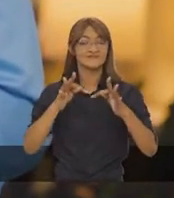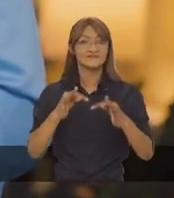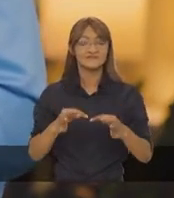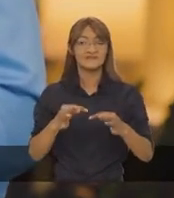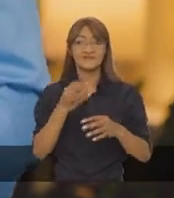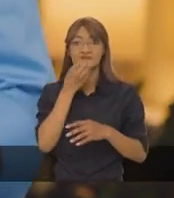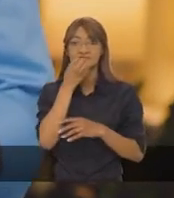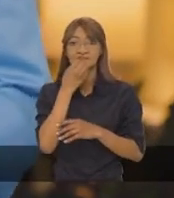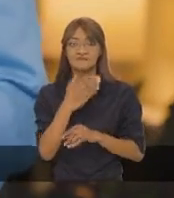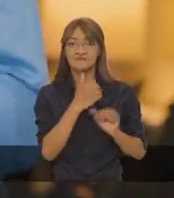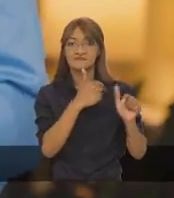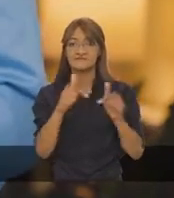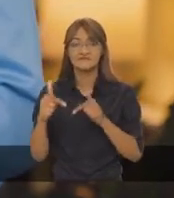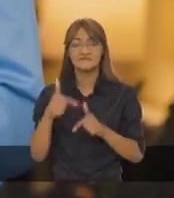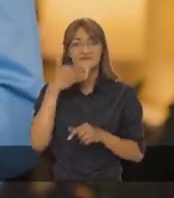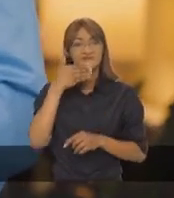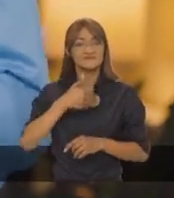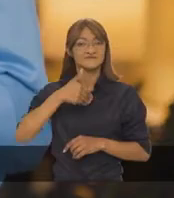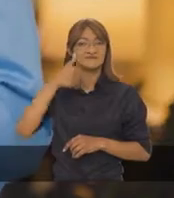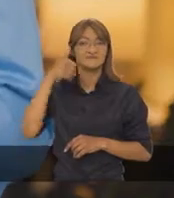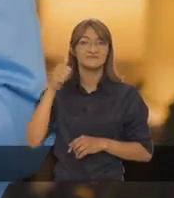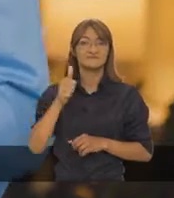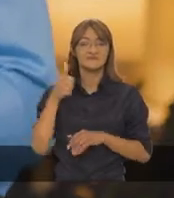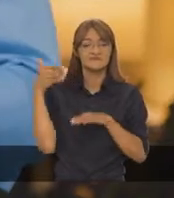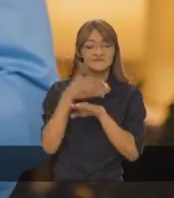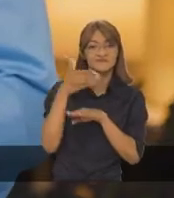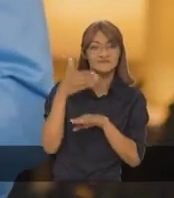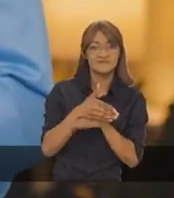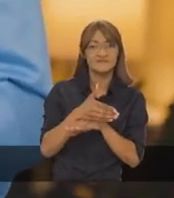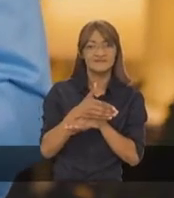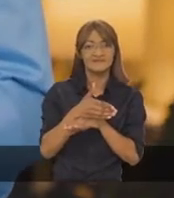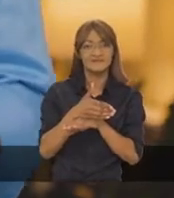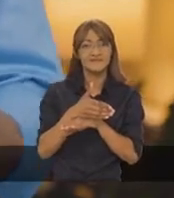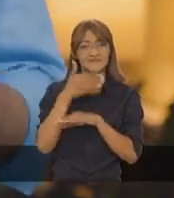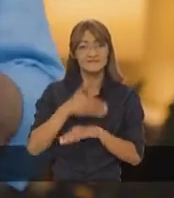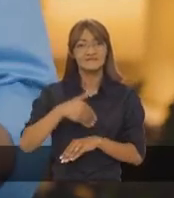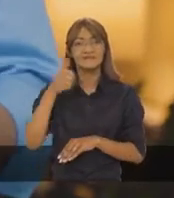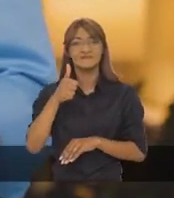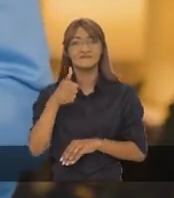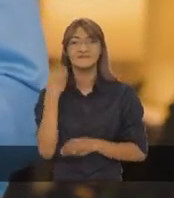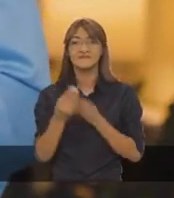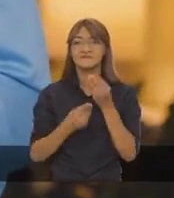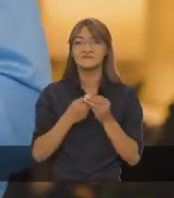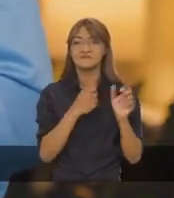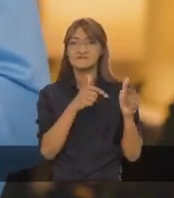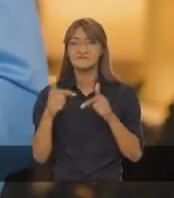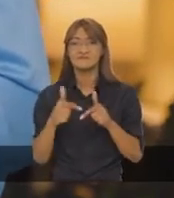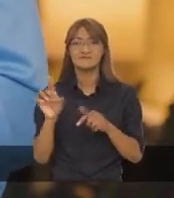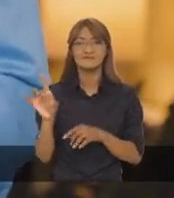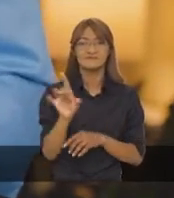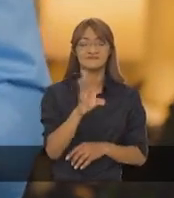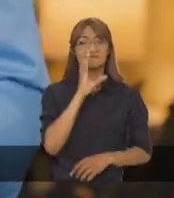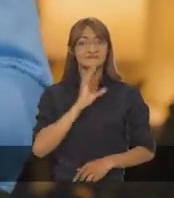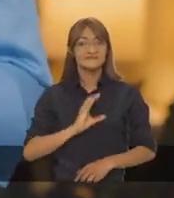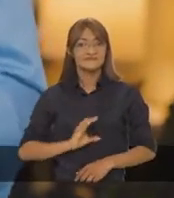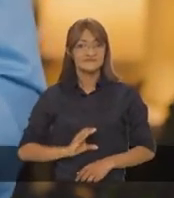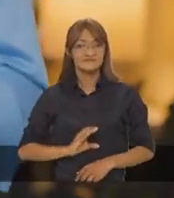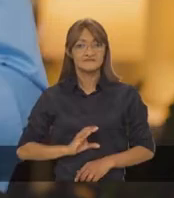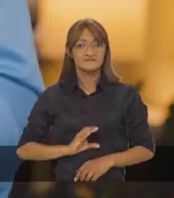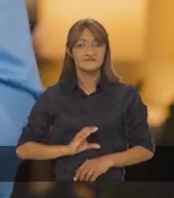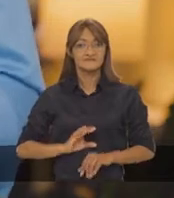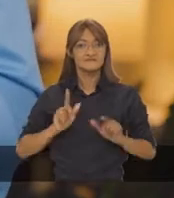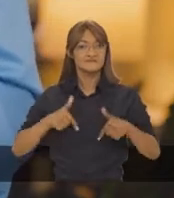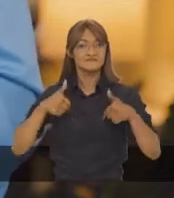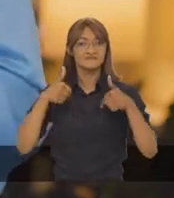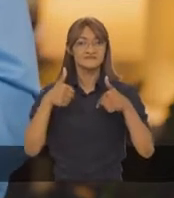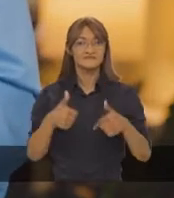serviços públicos para oferecer mais conforto, acesso, comodidade e ampliar o protagonismo do cidadão. Foi um desafio